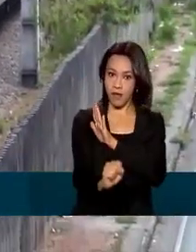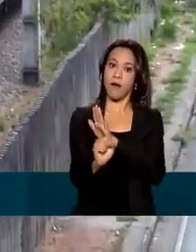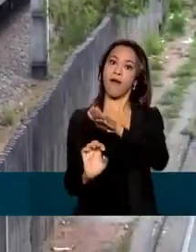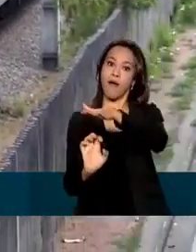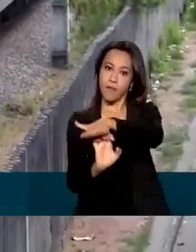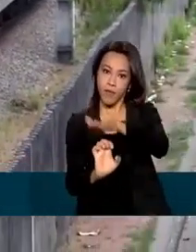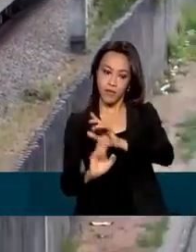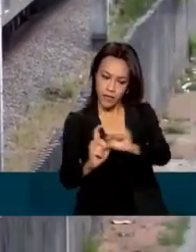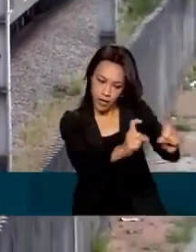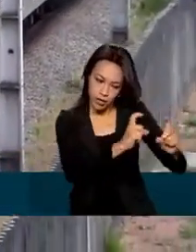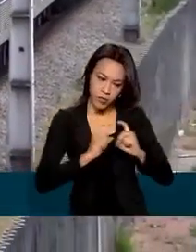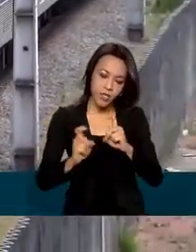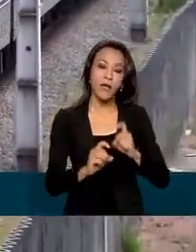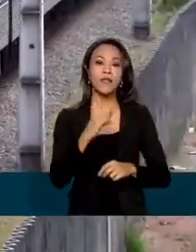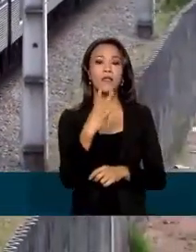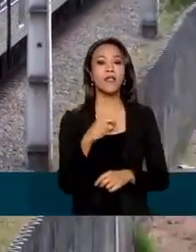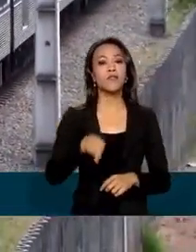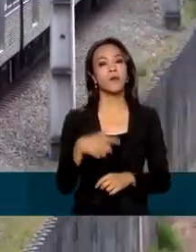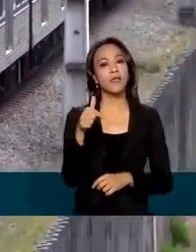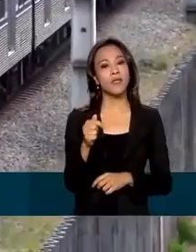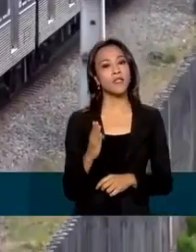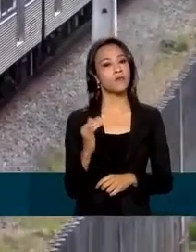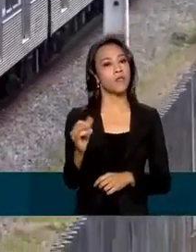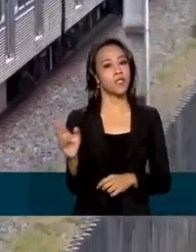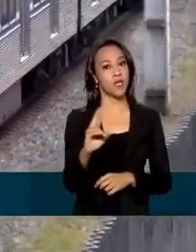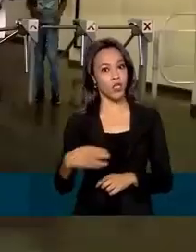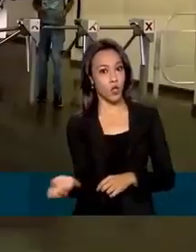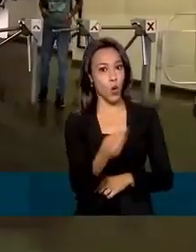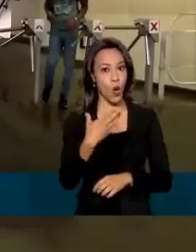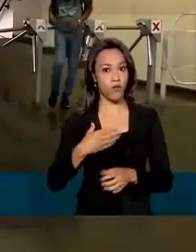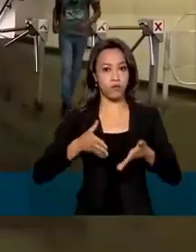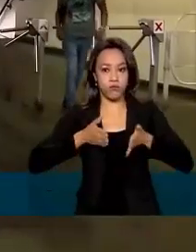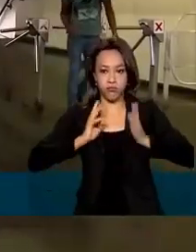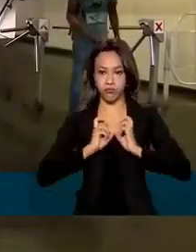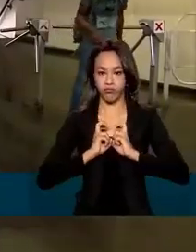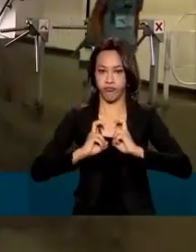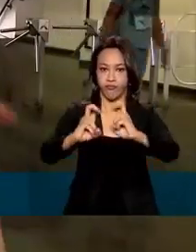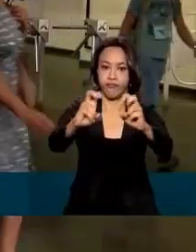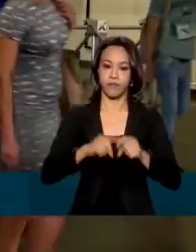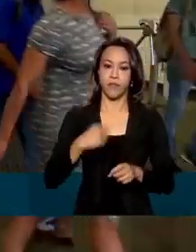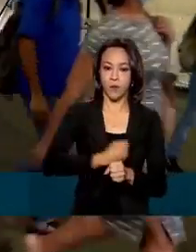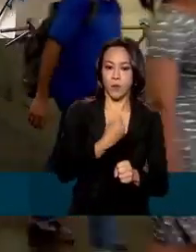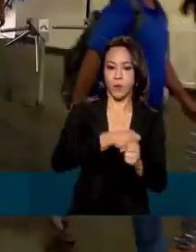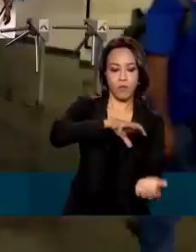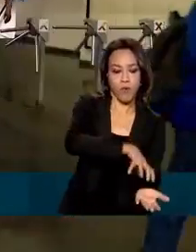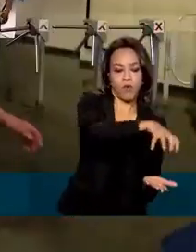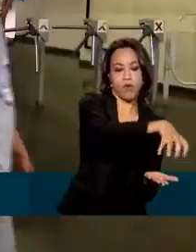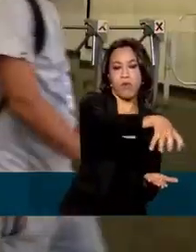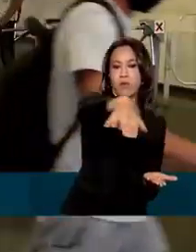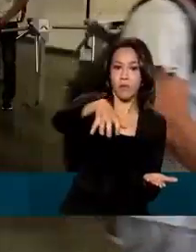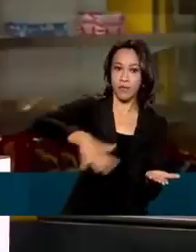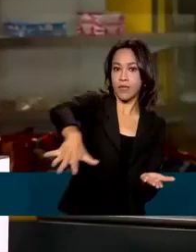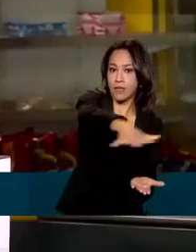Deverá investir 3,7 bilhões de reais em novos trens Reformas de estações na linha 1, na região